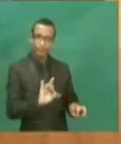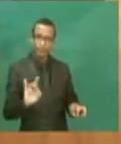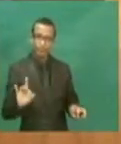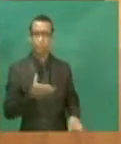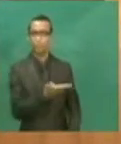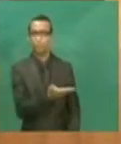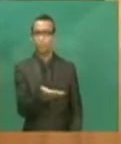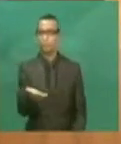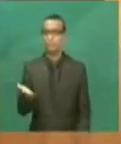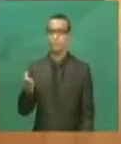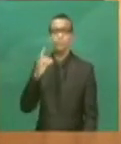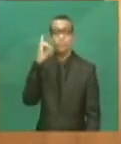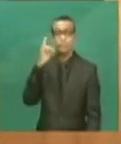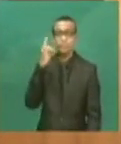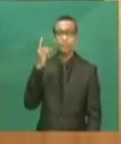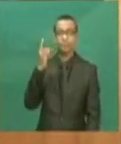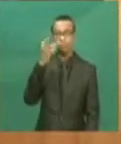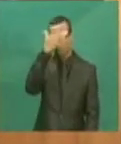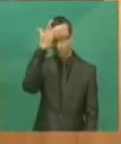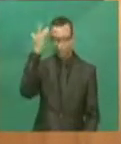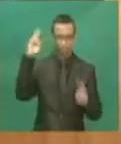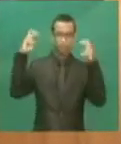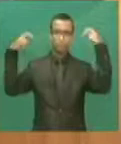galeria imprensa, senhores servidores,